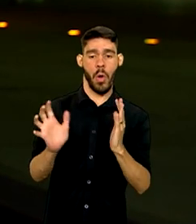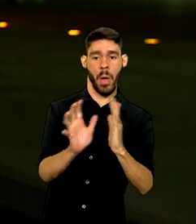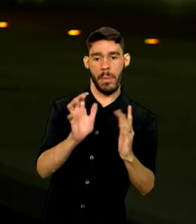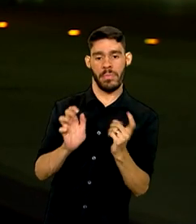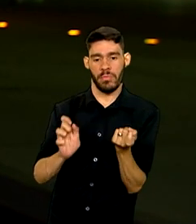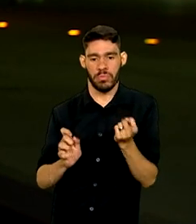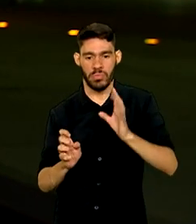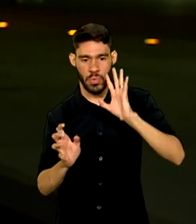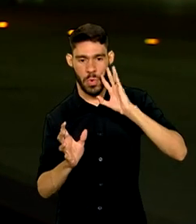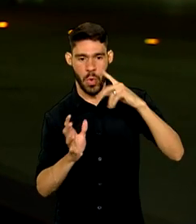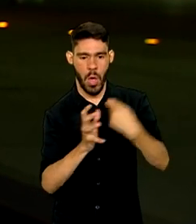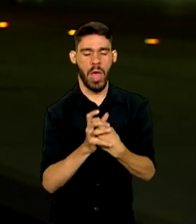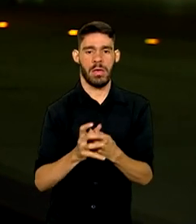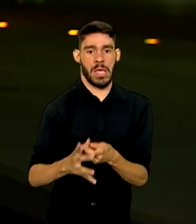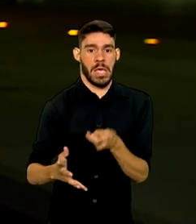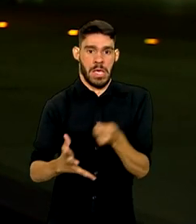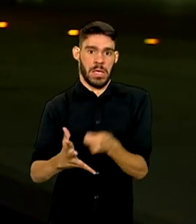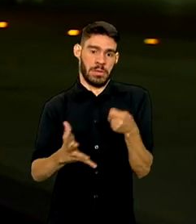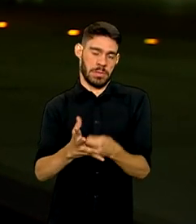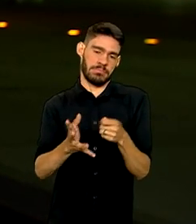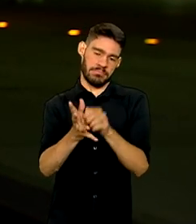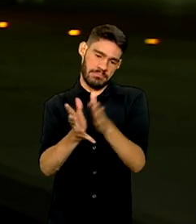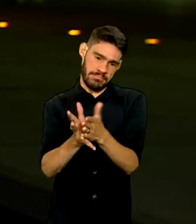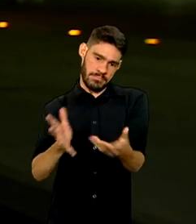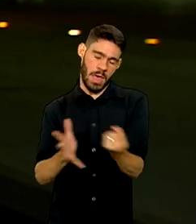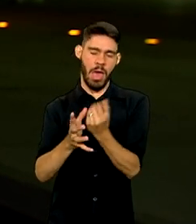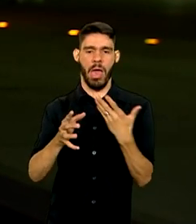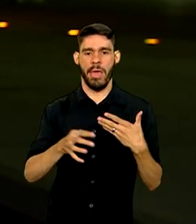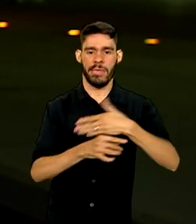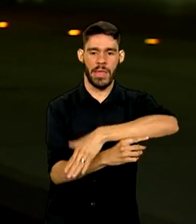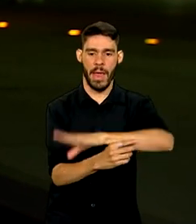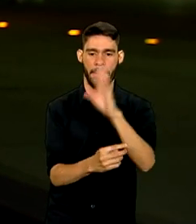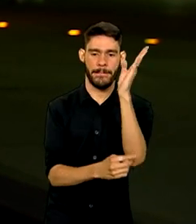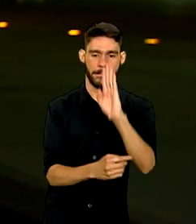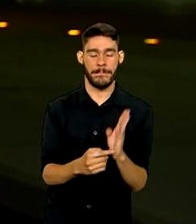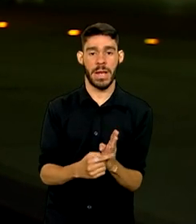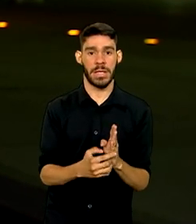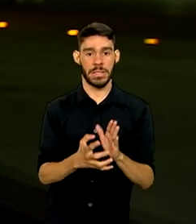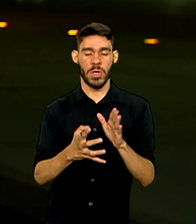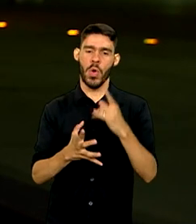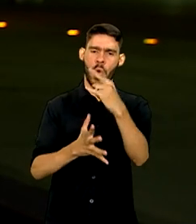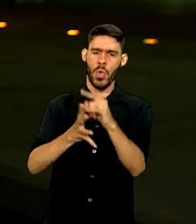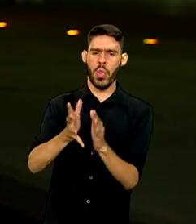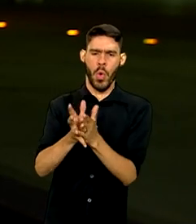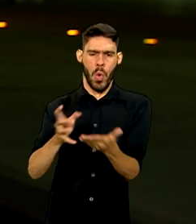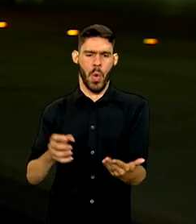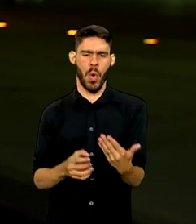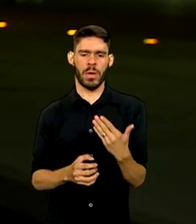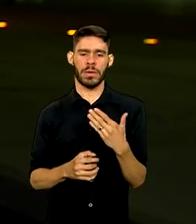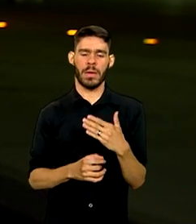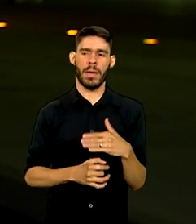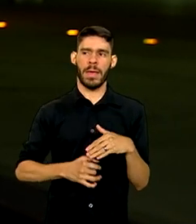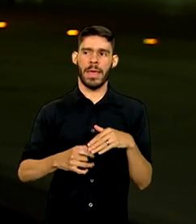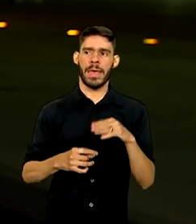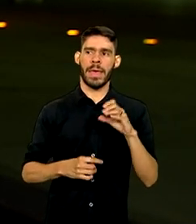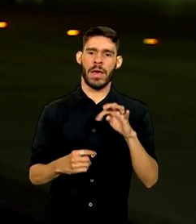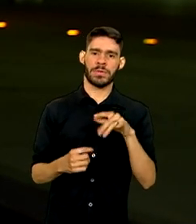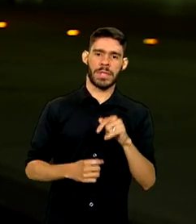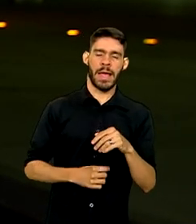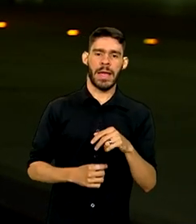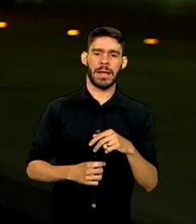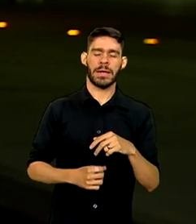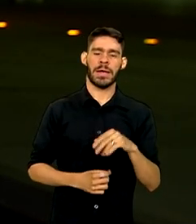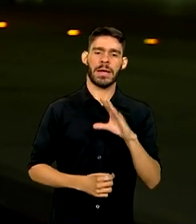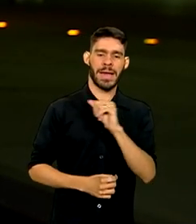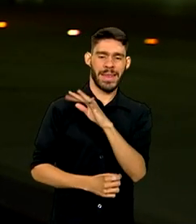restabelecimento da exigência de vistos de entrada no Brasil para passaportes comuns da Austrália, Canadá e